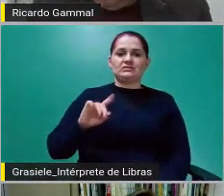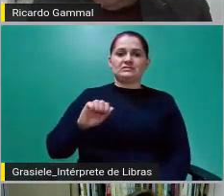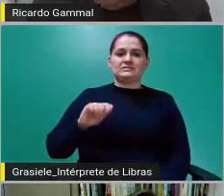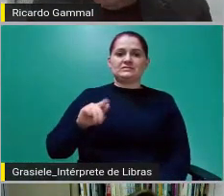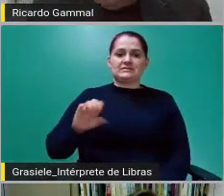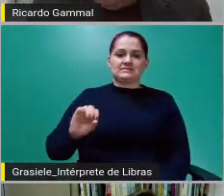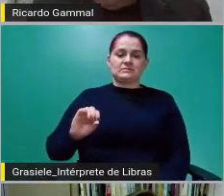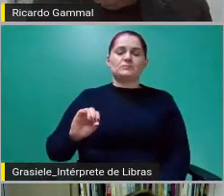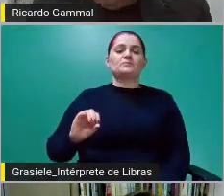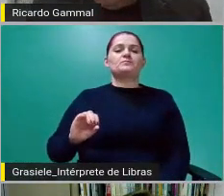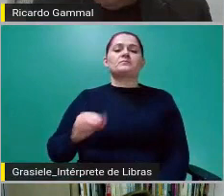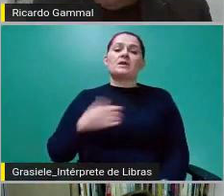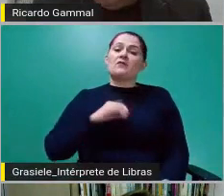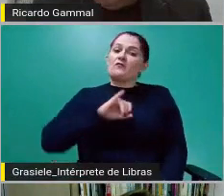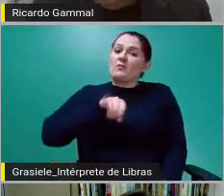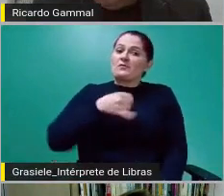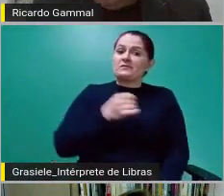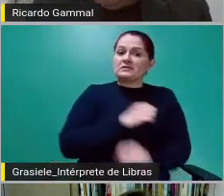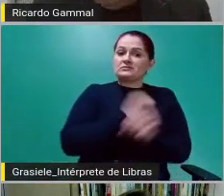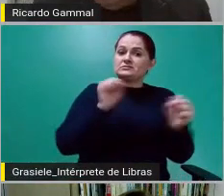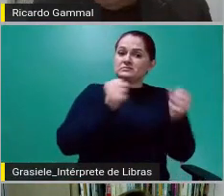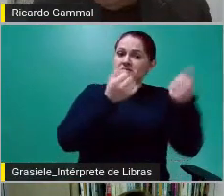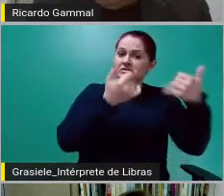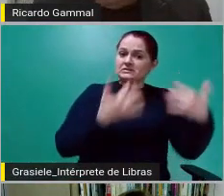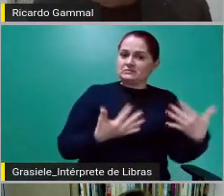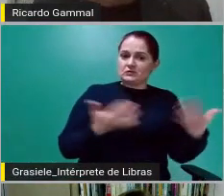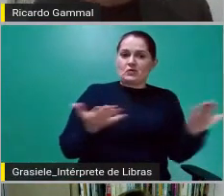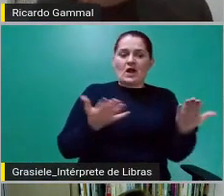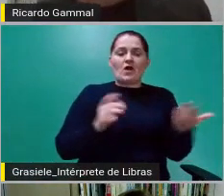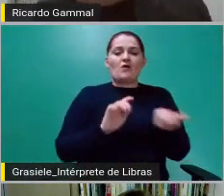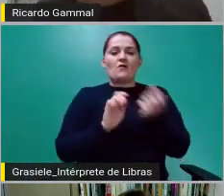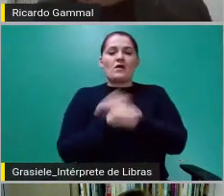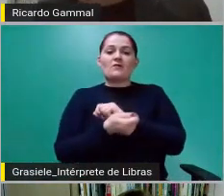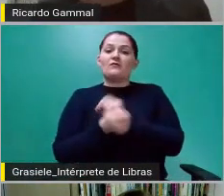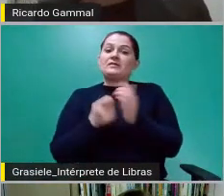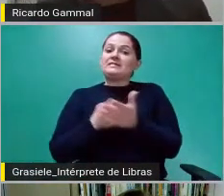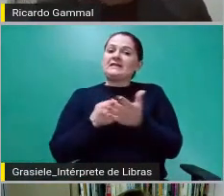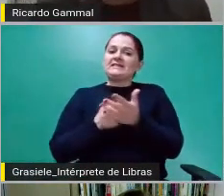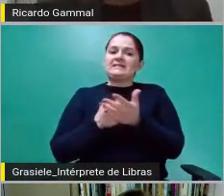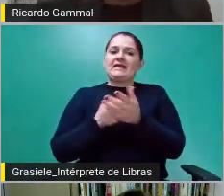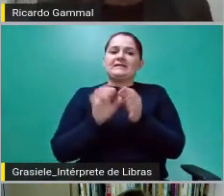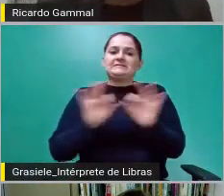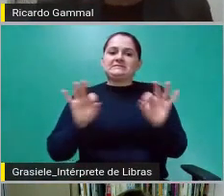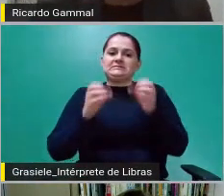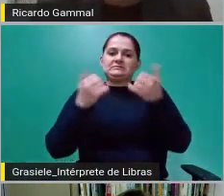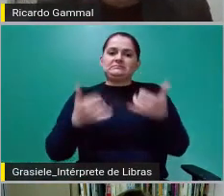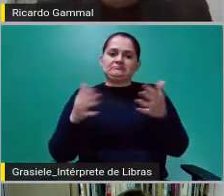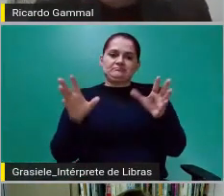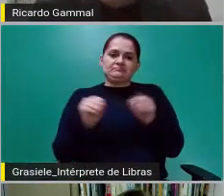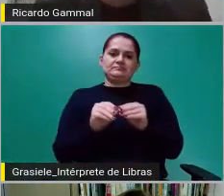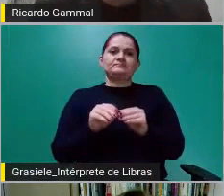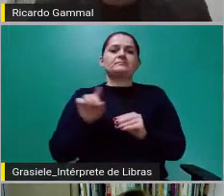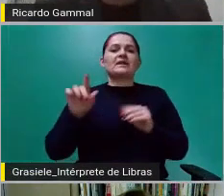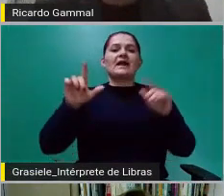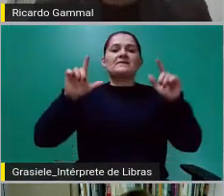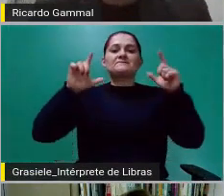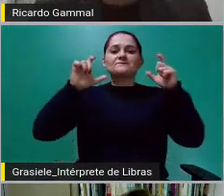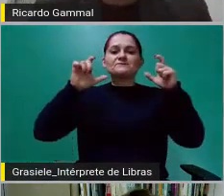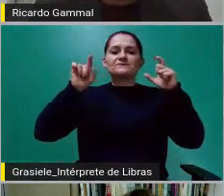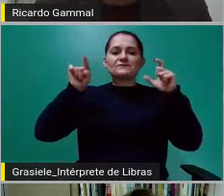popular ainda, vou tentar. Essa daí é uma foto que vocês estão vendo na tela, da página